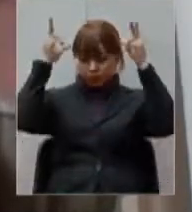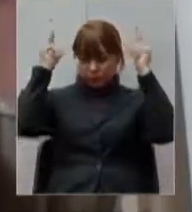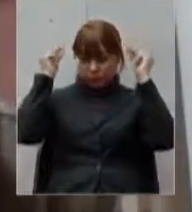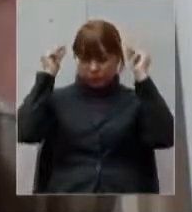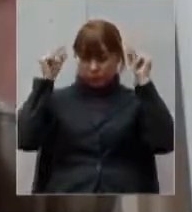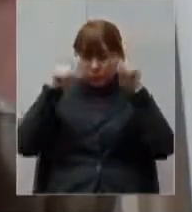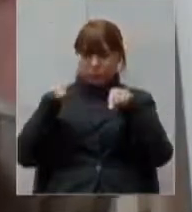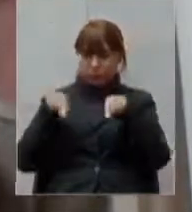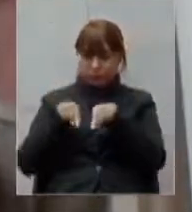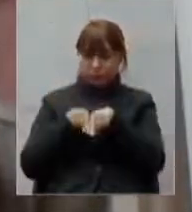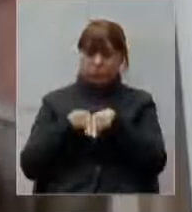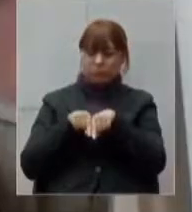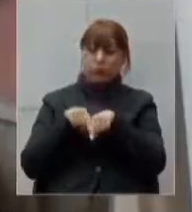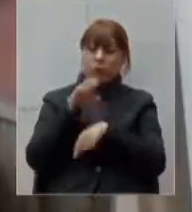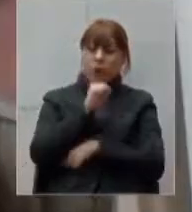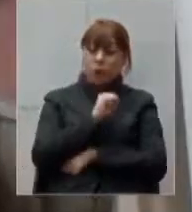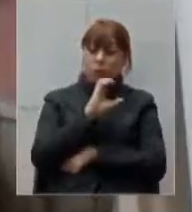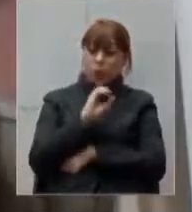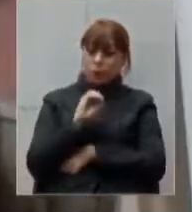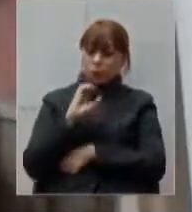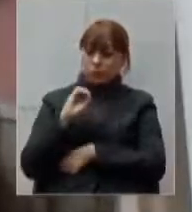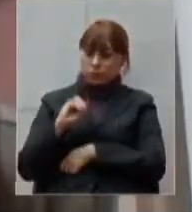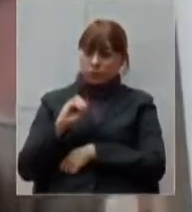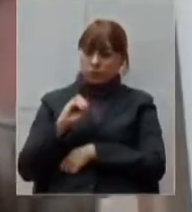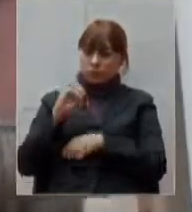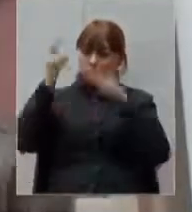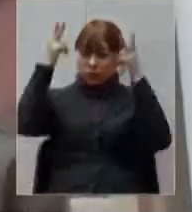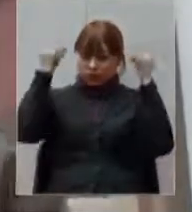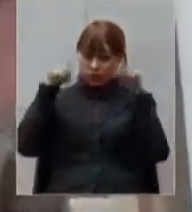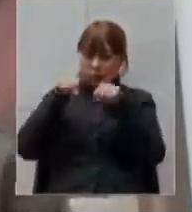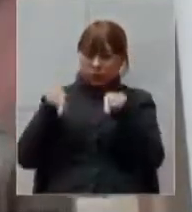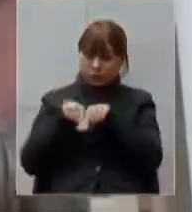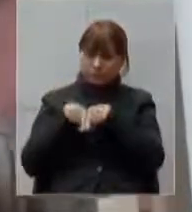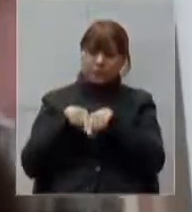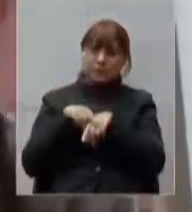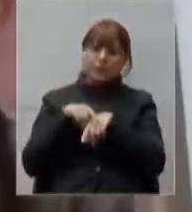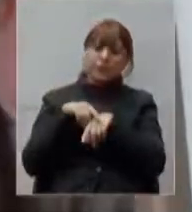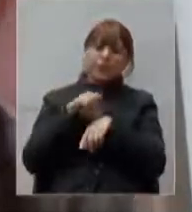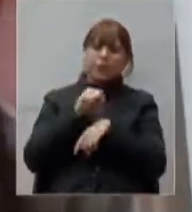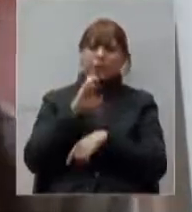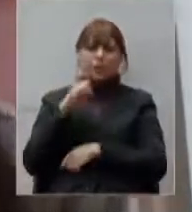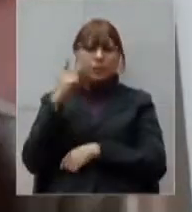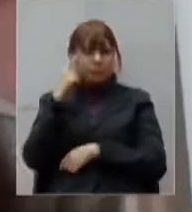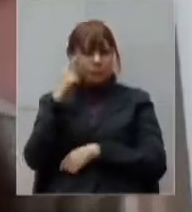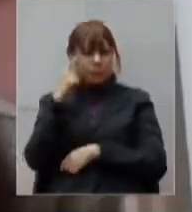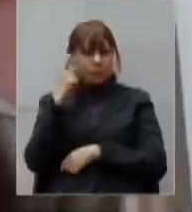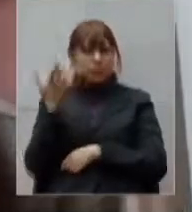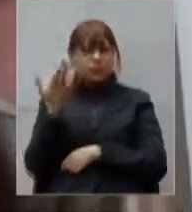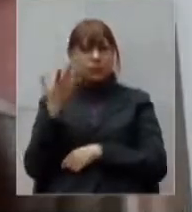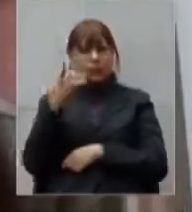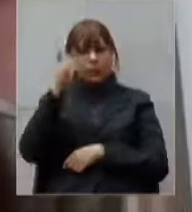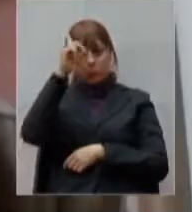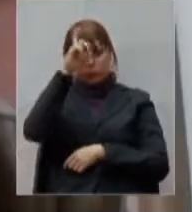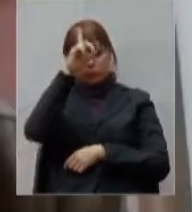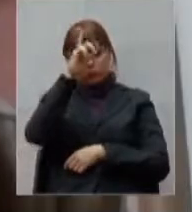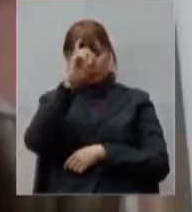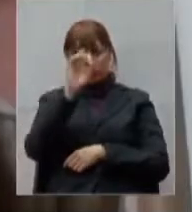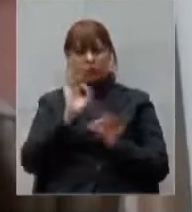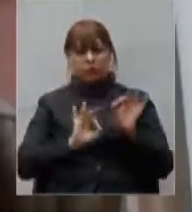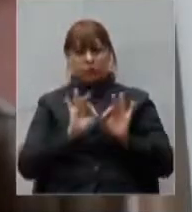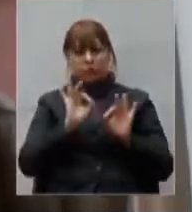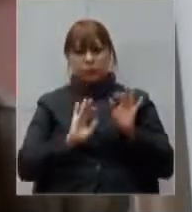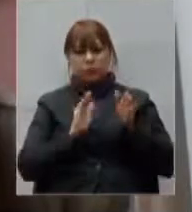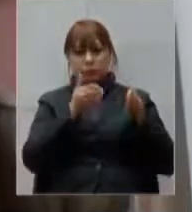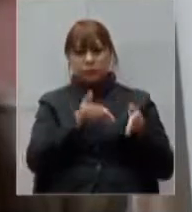de Fora 800 leitos de enfermaria se a gente olhar para o hospital de campanha que foi construído na